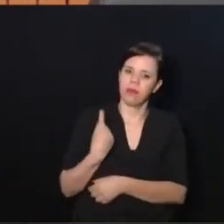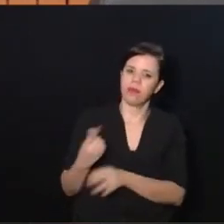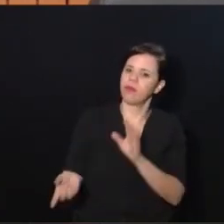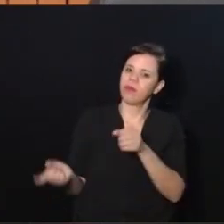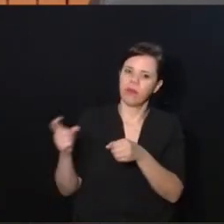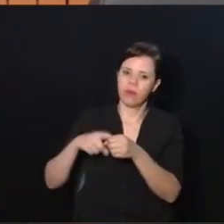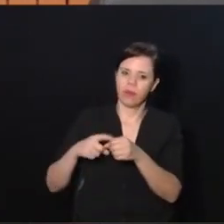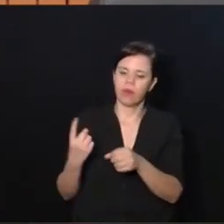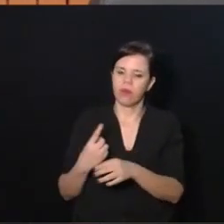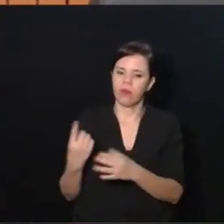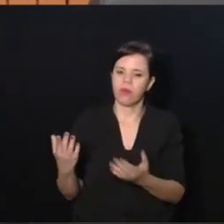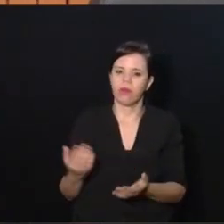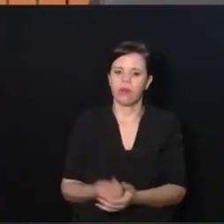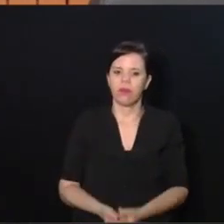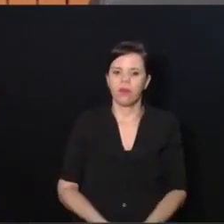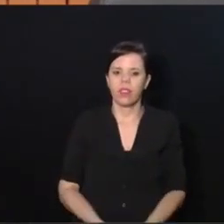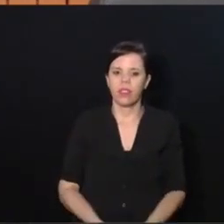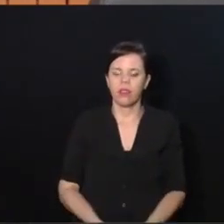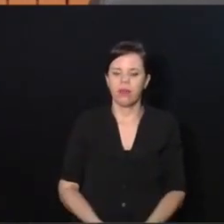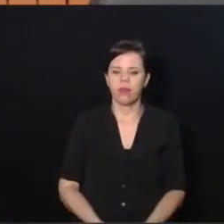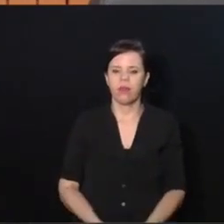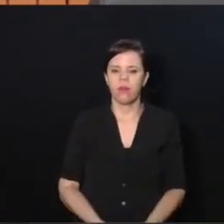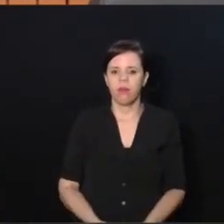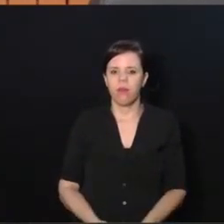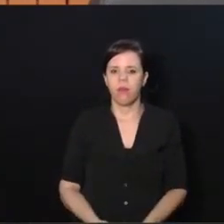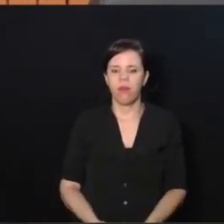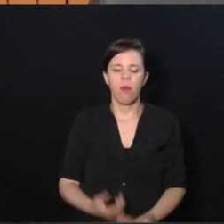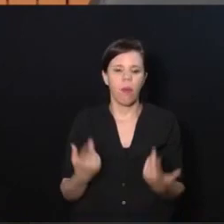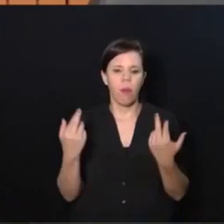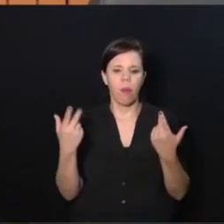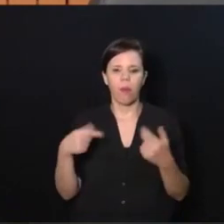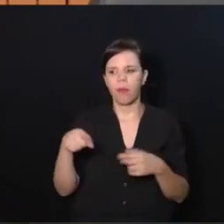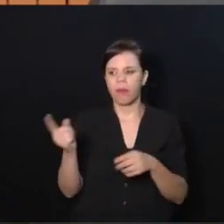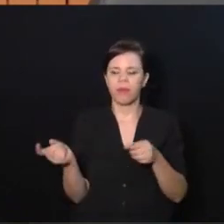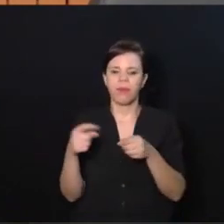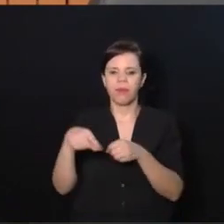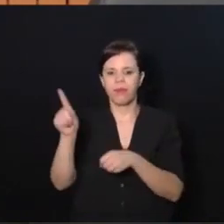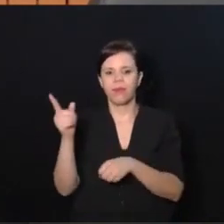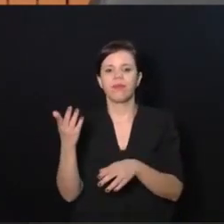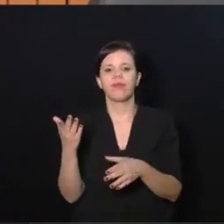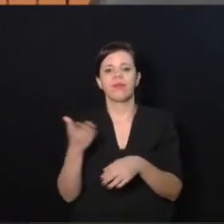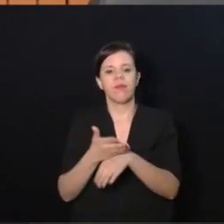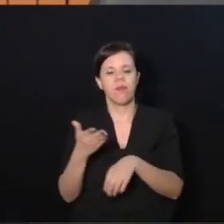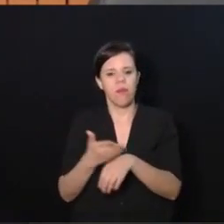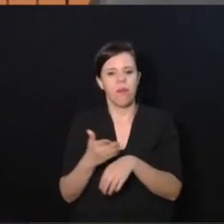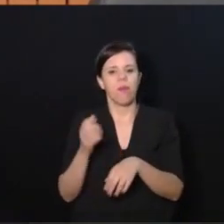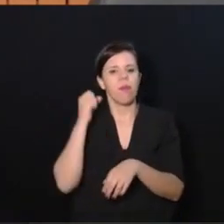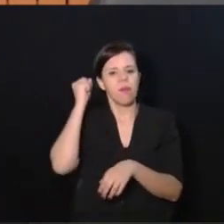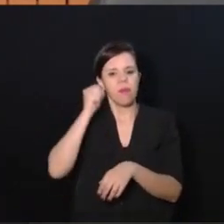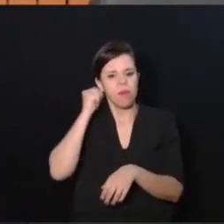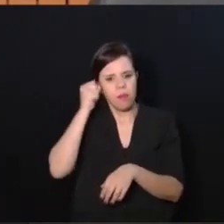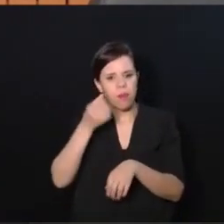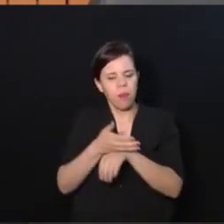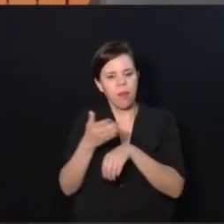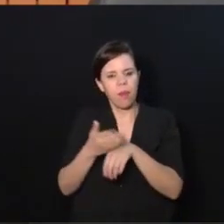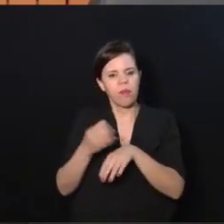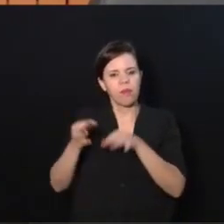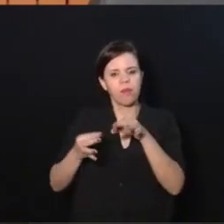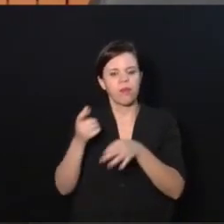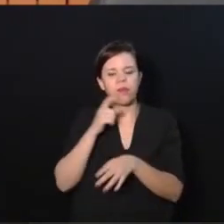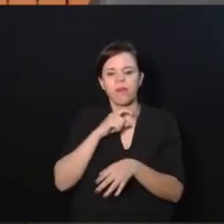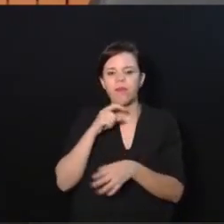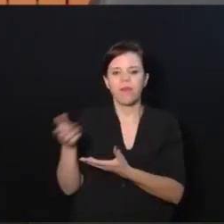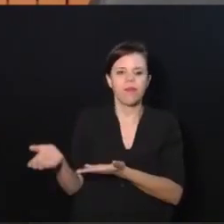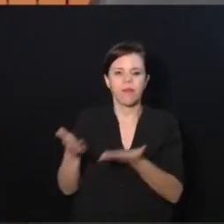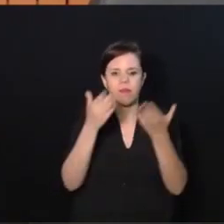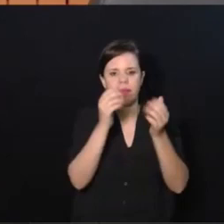voltar sozinho, por exemplo. Por exemplo, quando eu tenho que ir para lá para participar das audiências no Senado e tudo mais, não tem ninguém para me carregar.